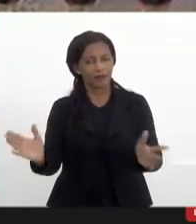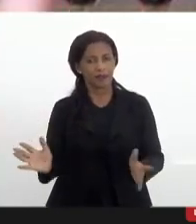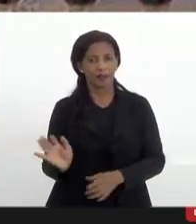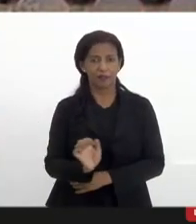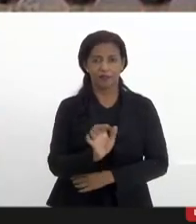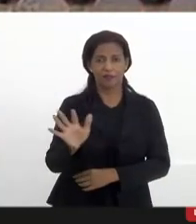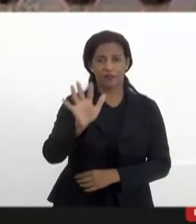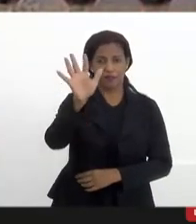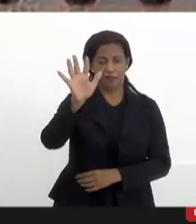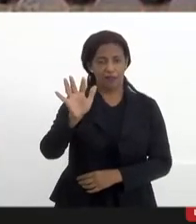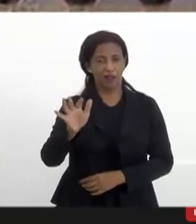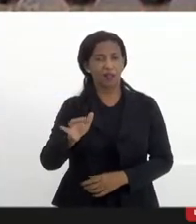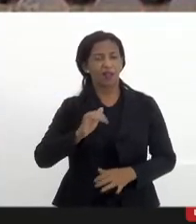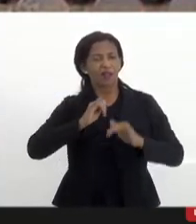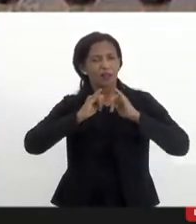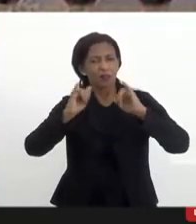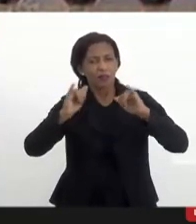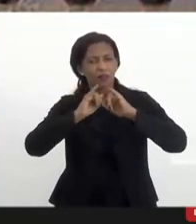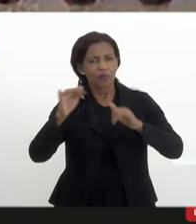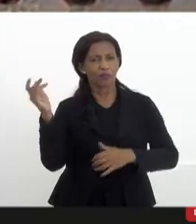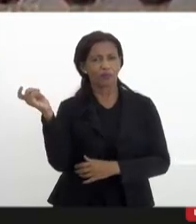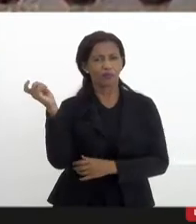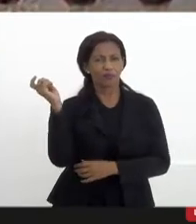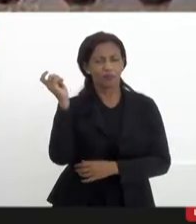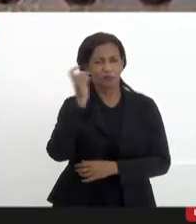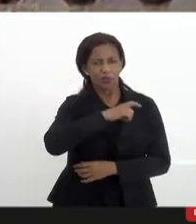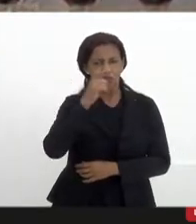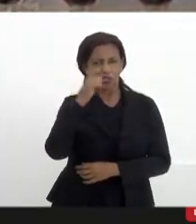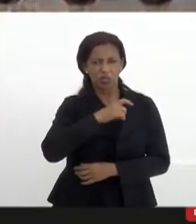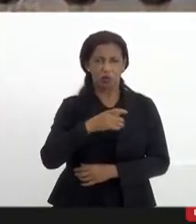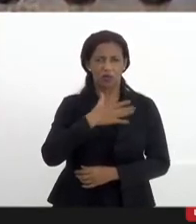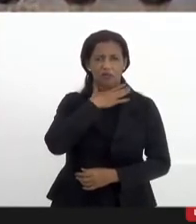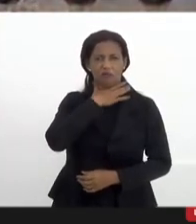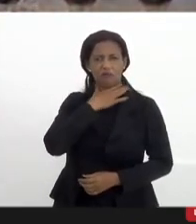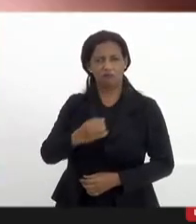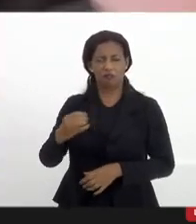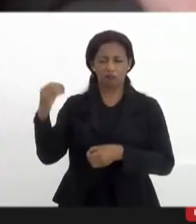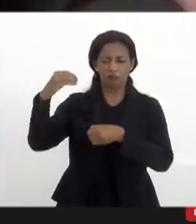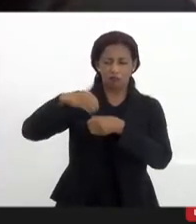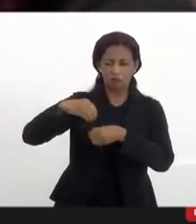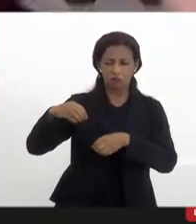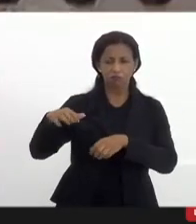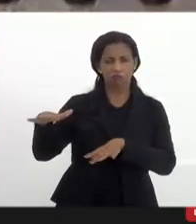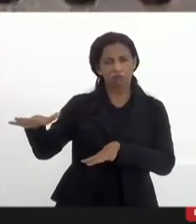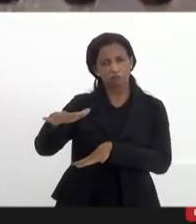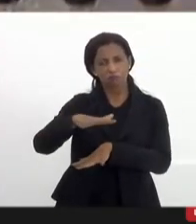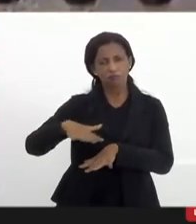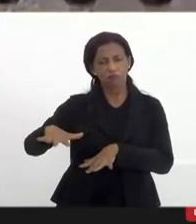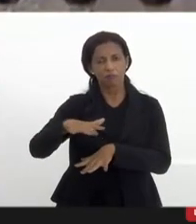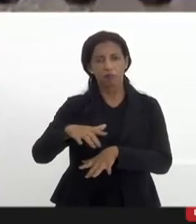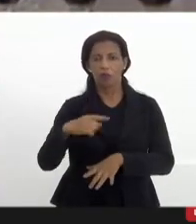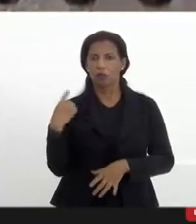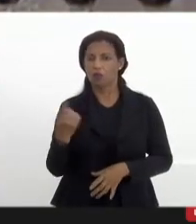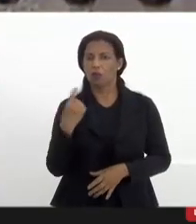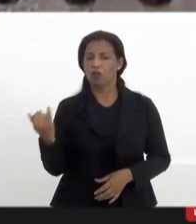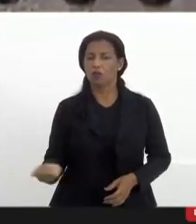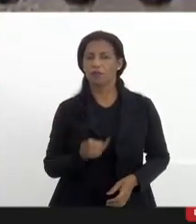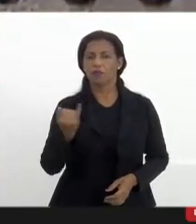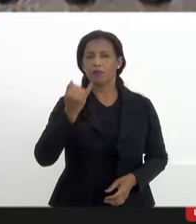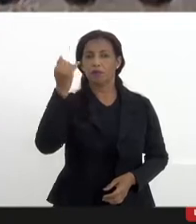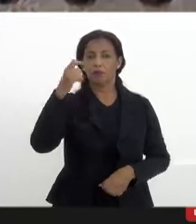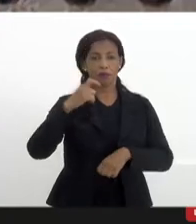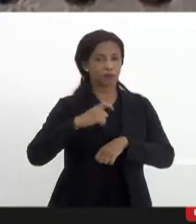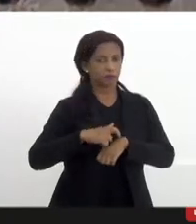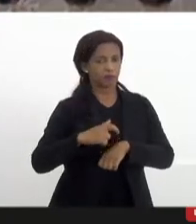as fake news que circulam no âmbito das nossas comunidades nós temos um papel primordial nesse